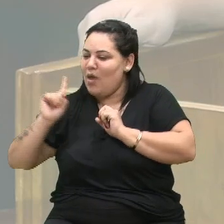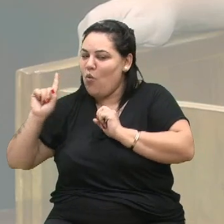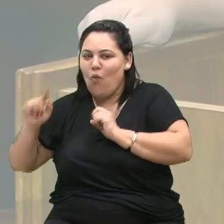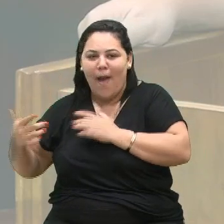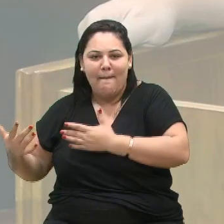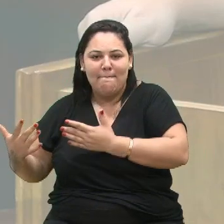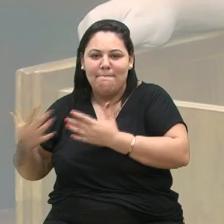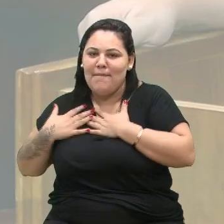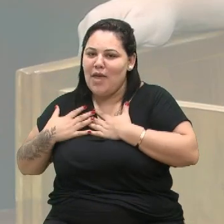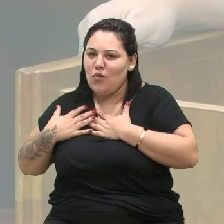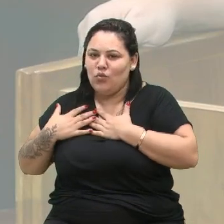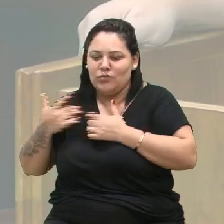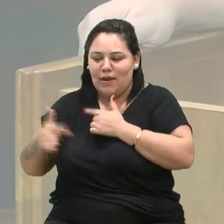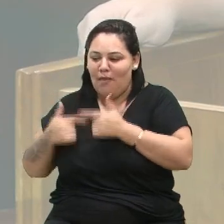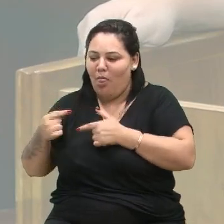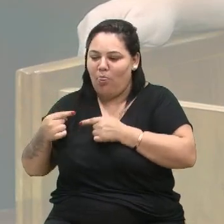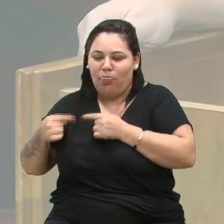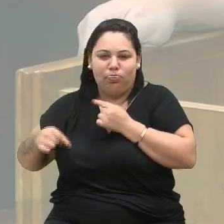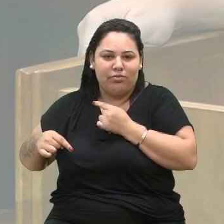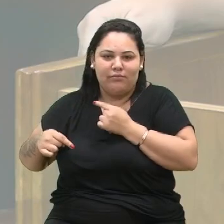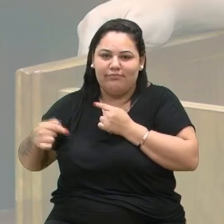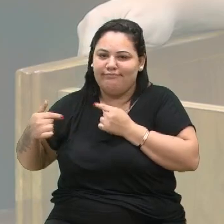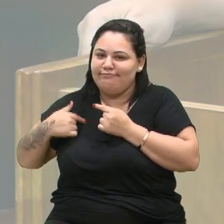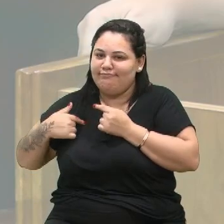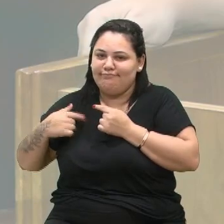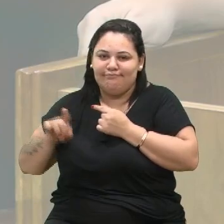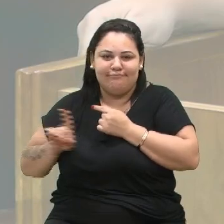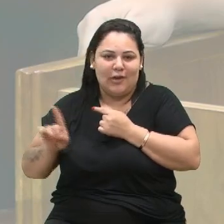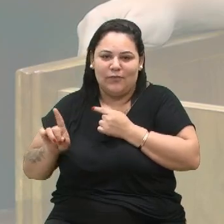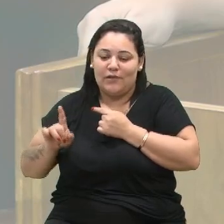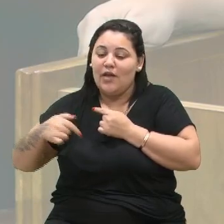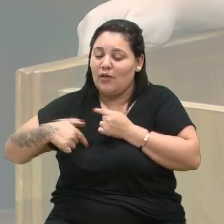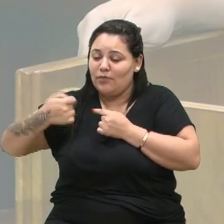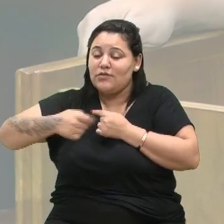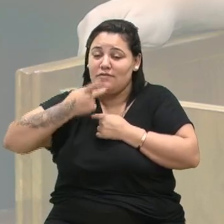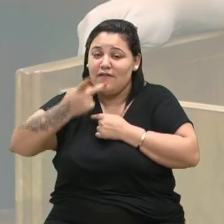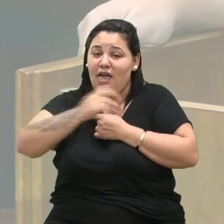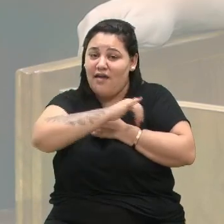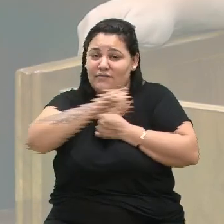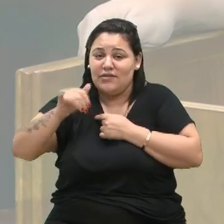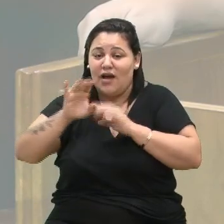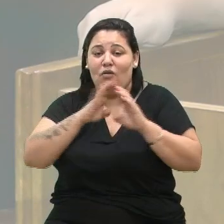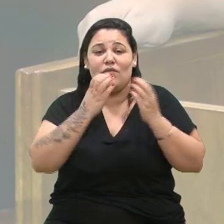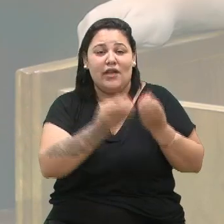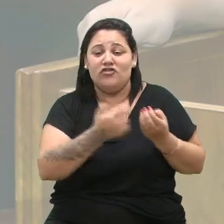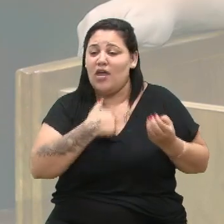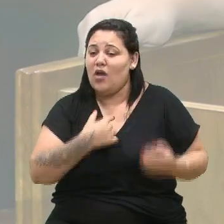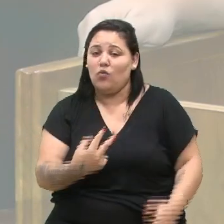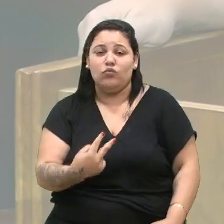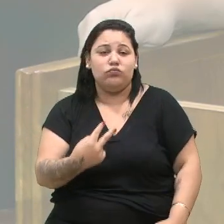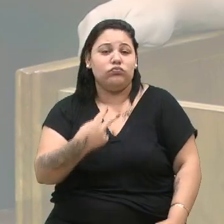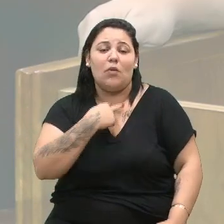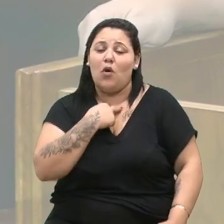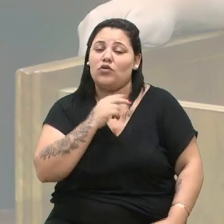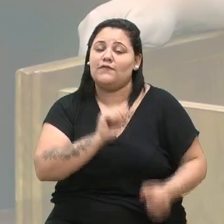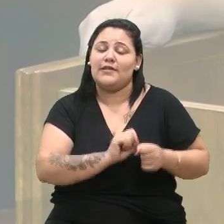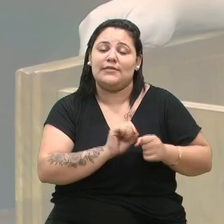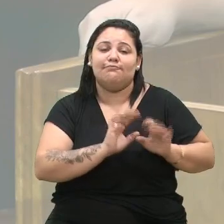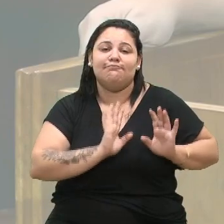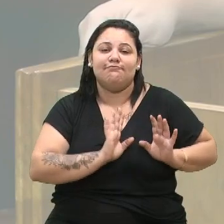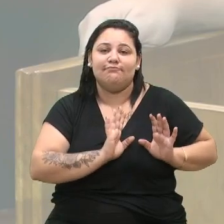não tem condições de fazer tem que ser dito lá para a comunidade que não dá para fazer. Falo muito,